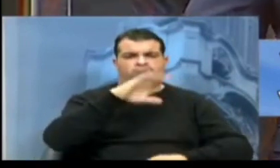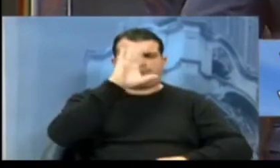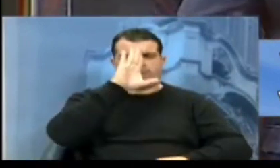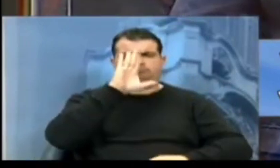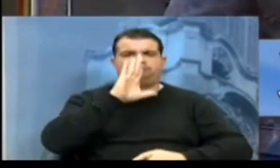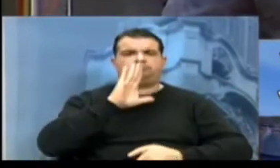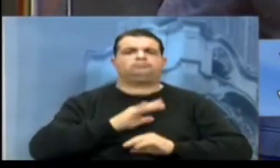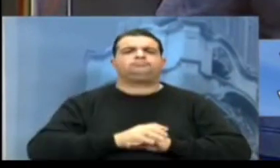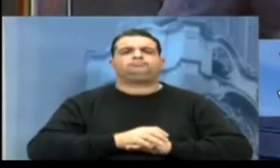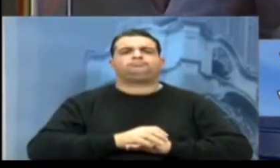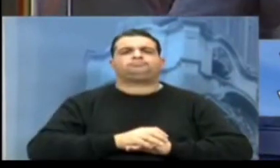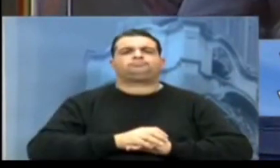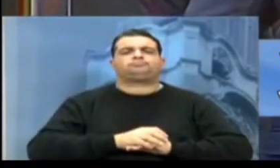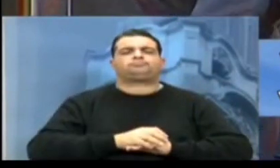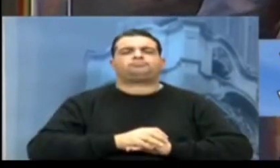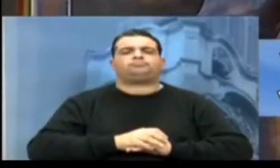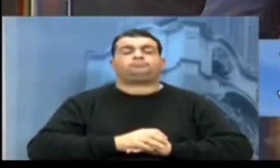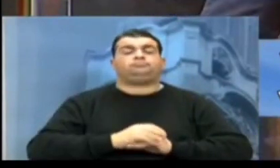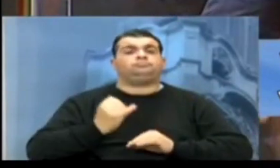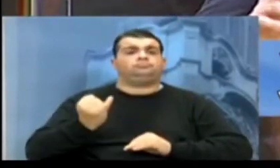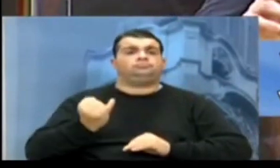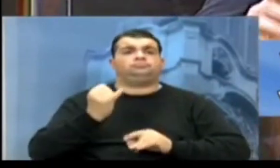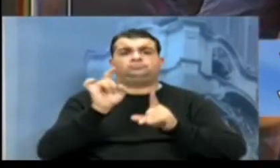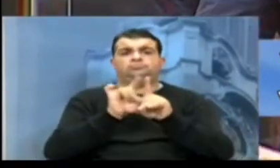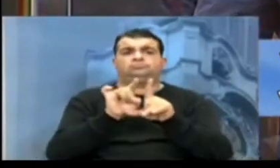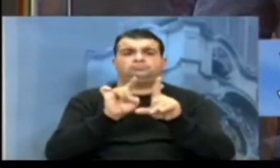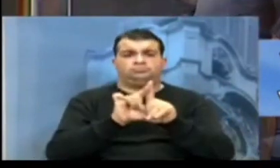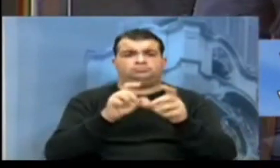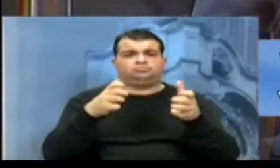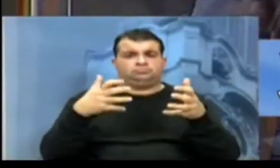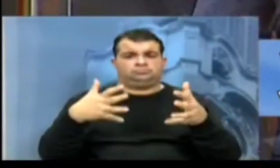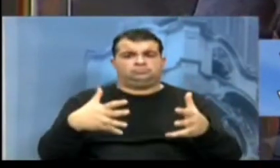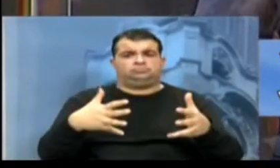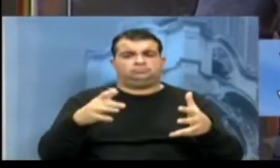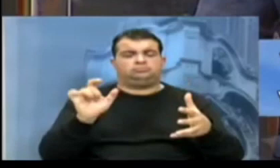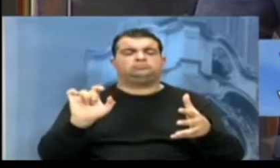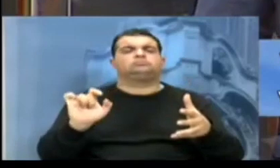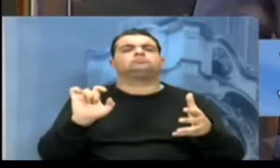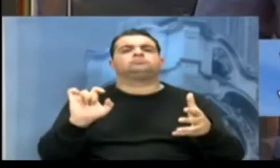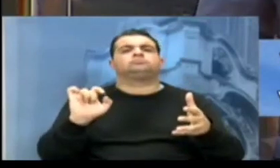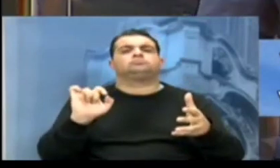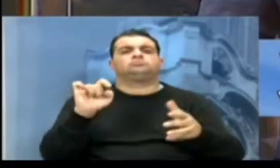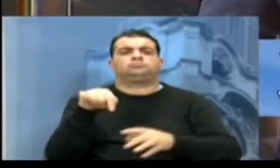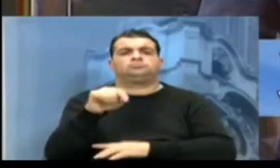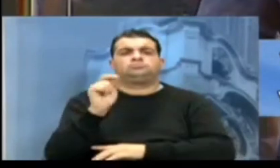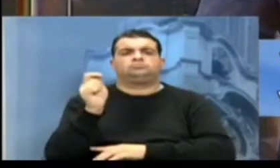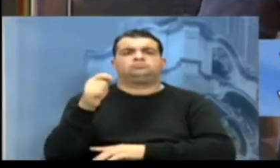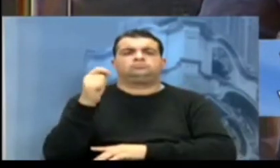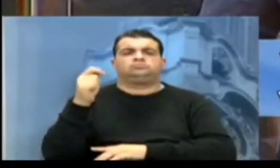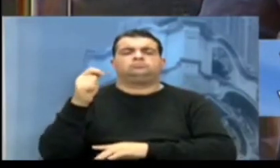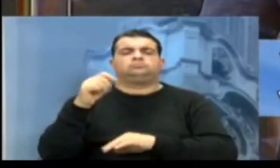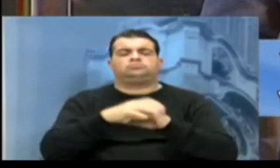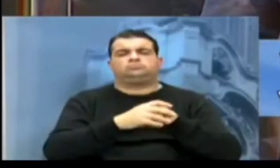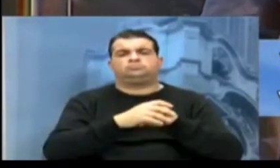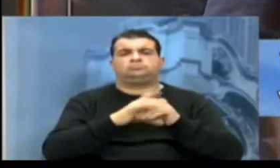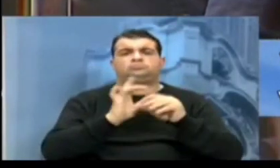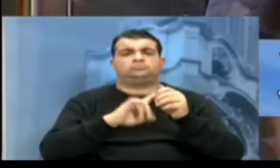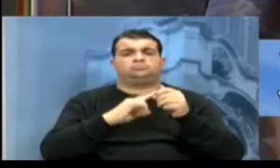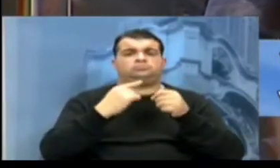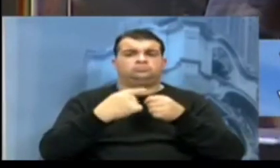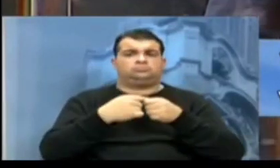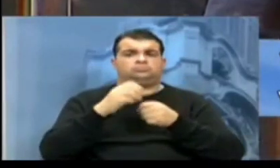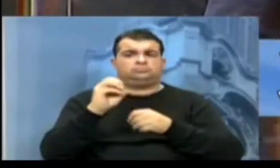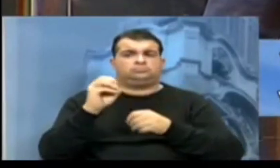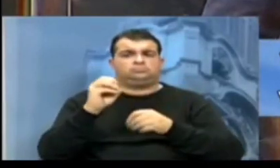É relevante também que nós lembremos que aqui no Rio Grande do Sul, aqui na cidade de Porto